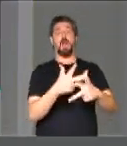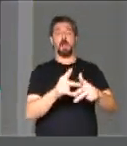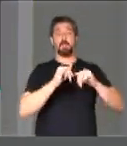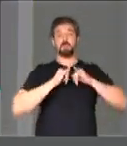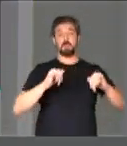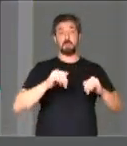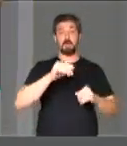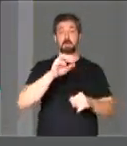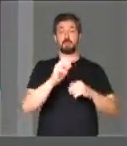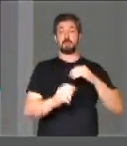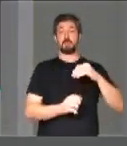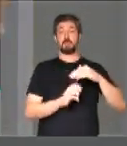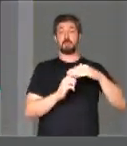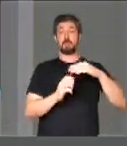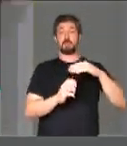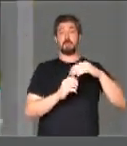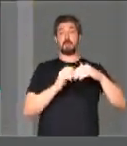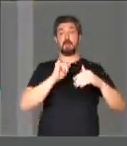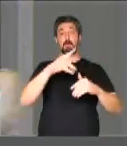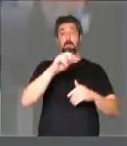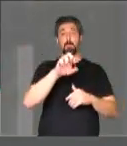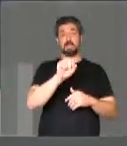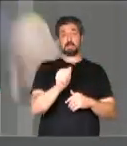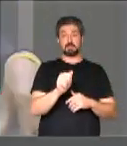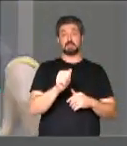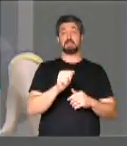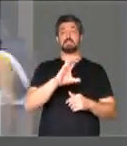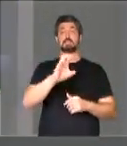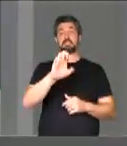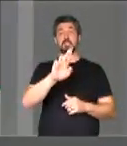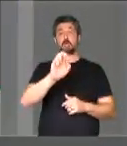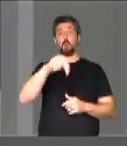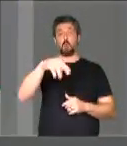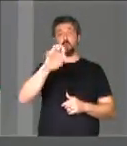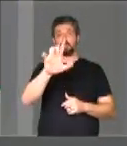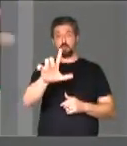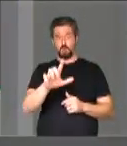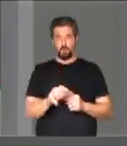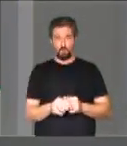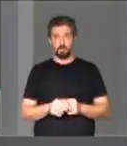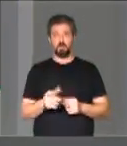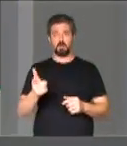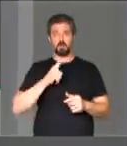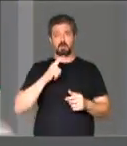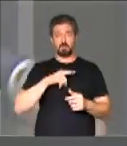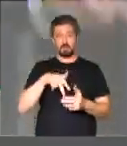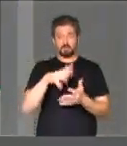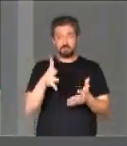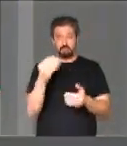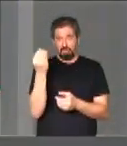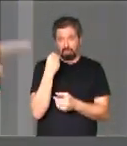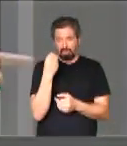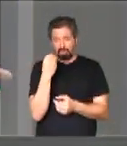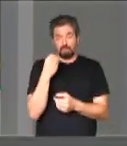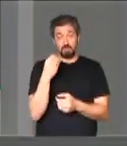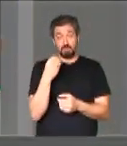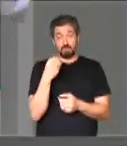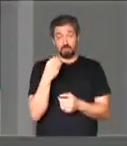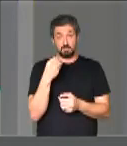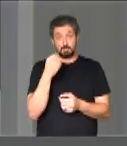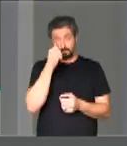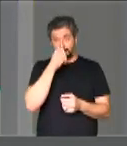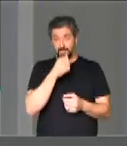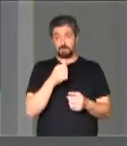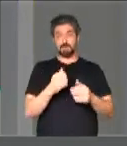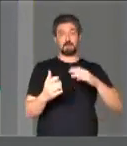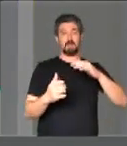pela empresa de telefonia Sercontel, que tá capengando das pernas. A imprensa